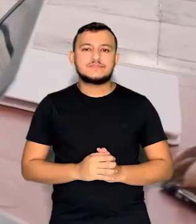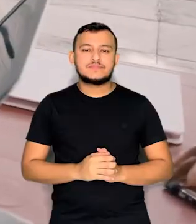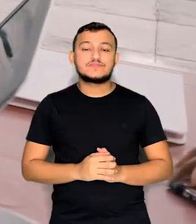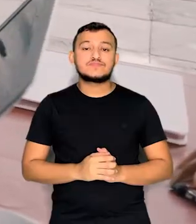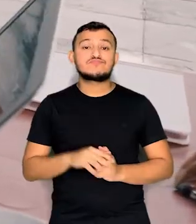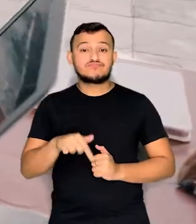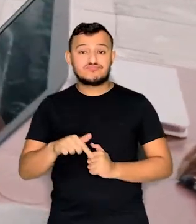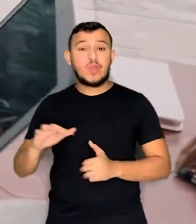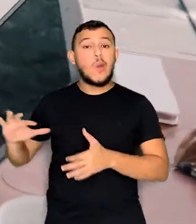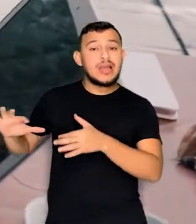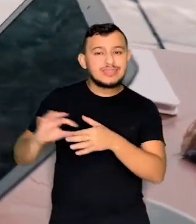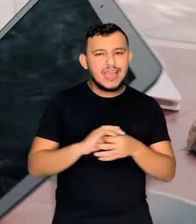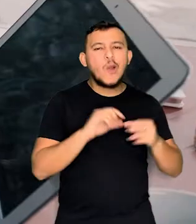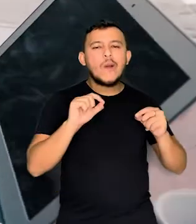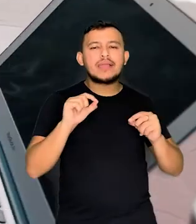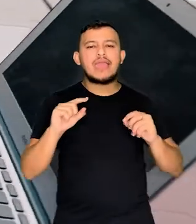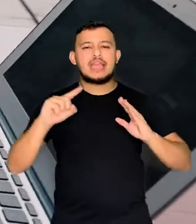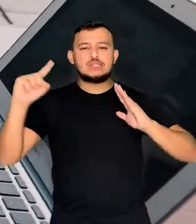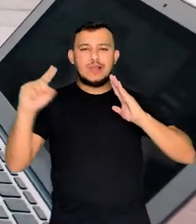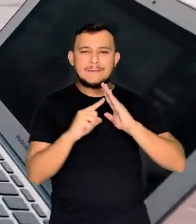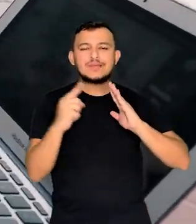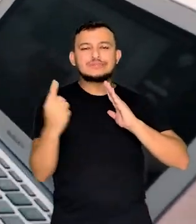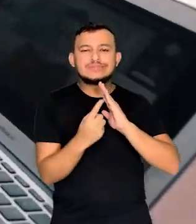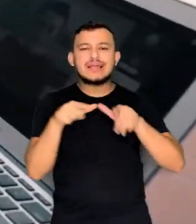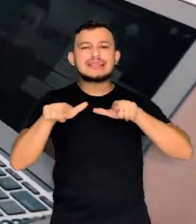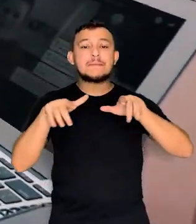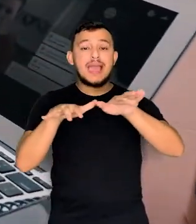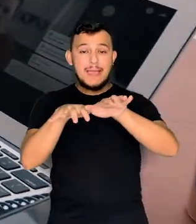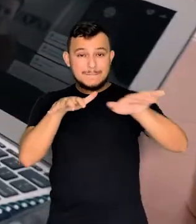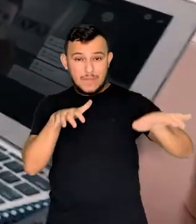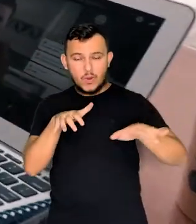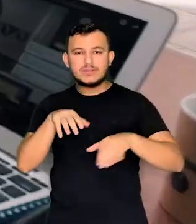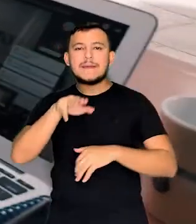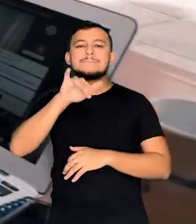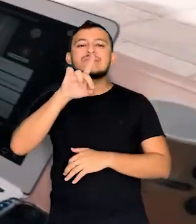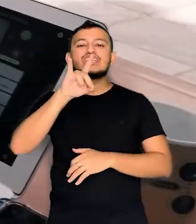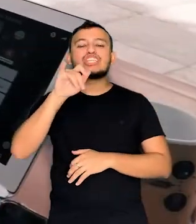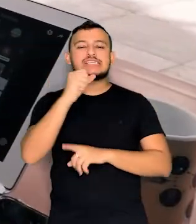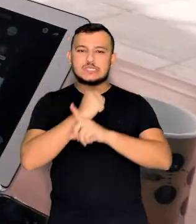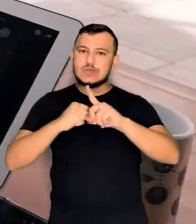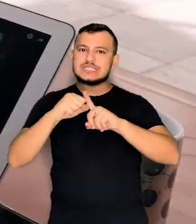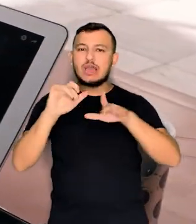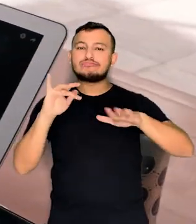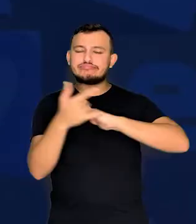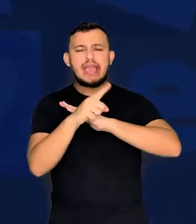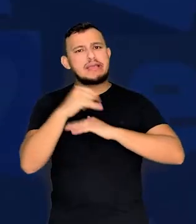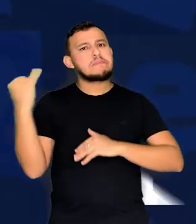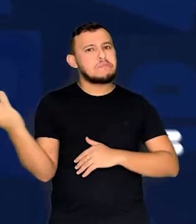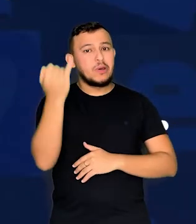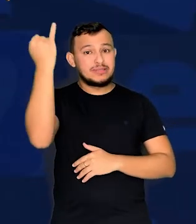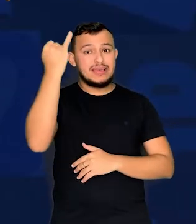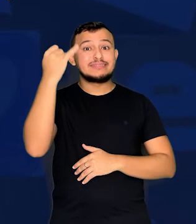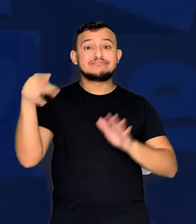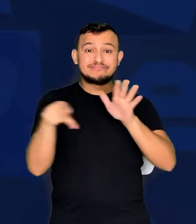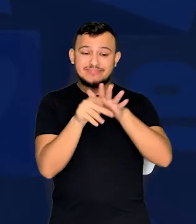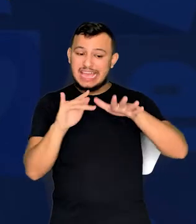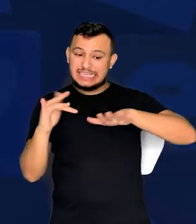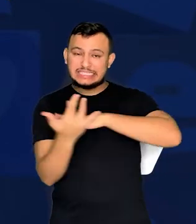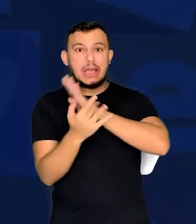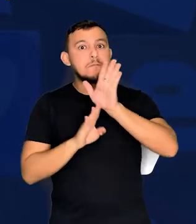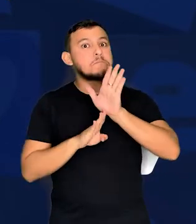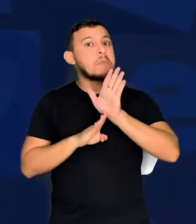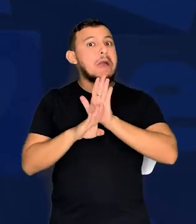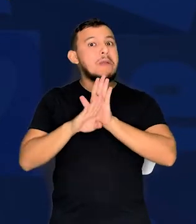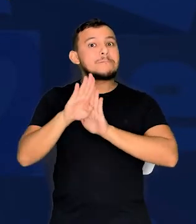Num contexto de isolamento social e trabalho remoto, as mídias sociais foram essenciais. Nossas redes